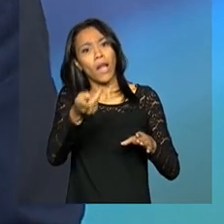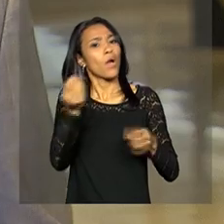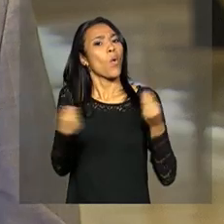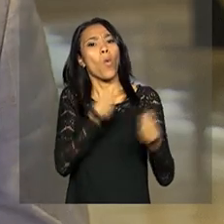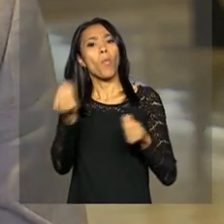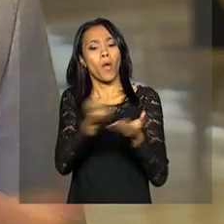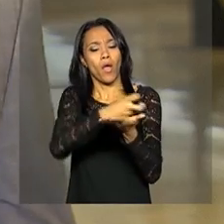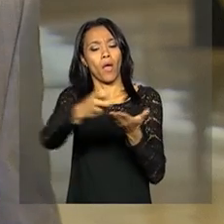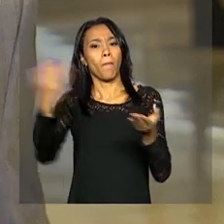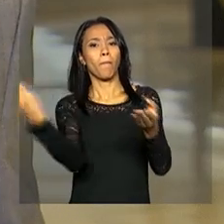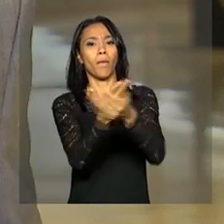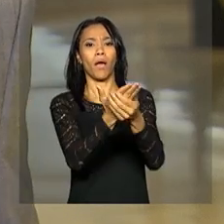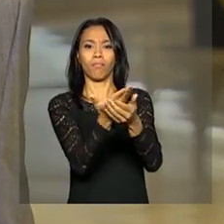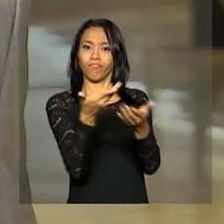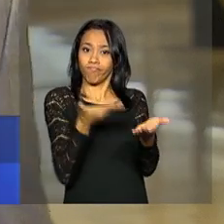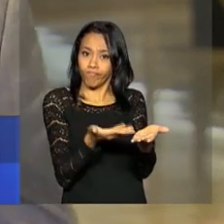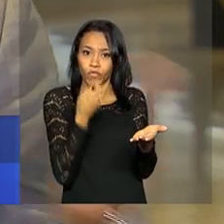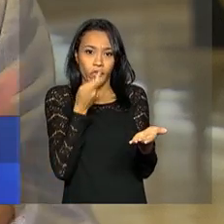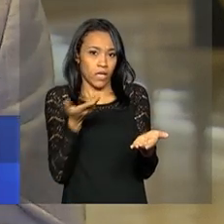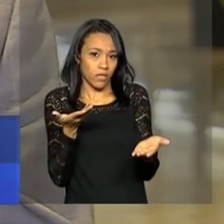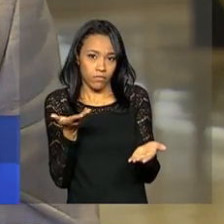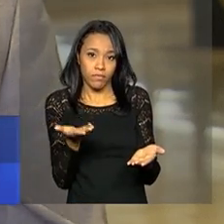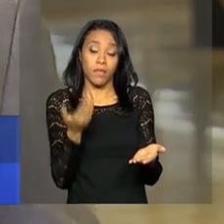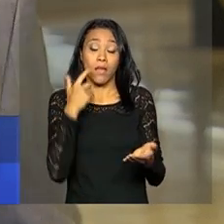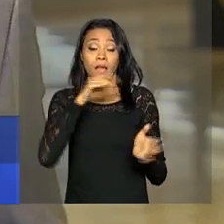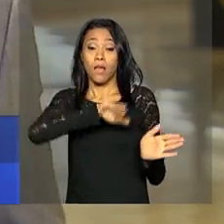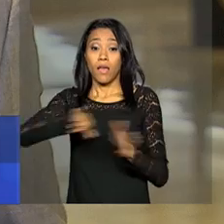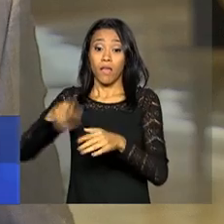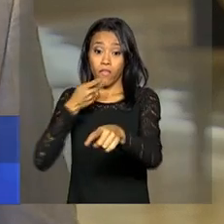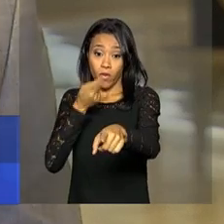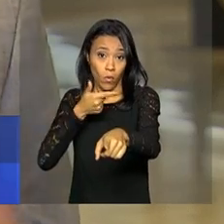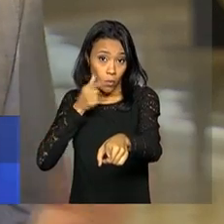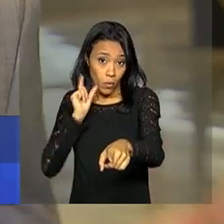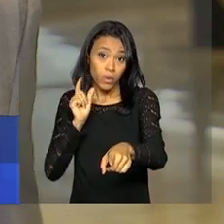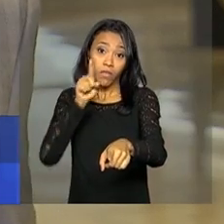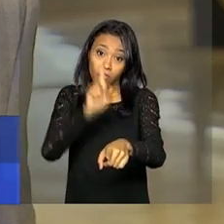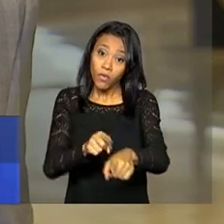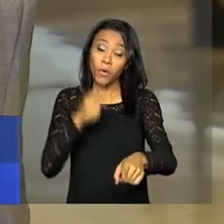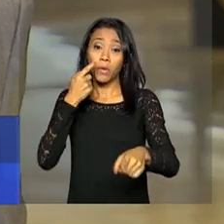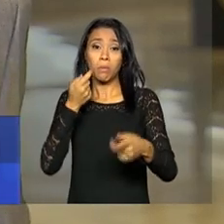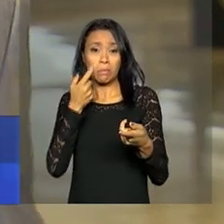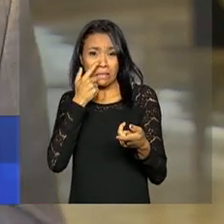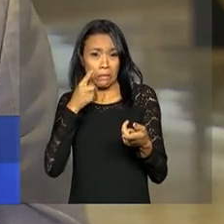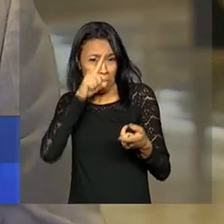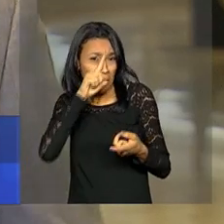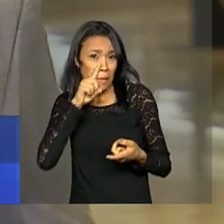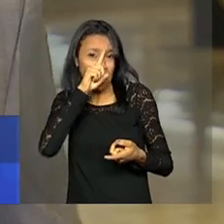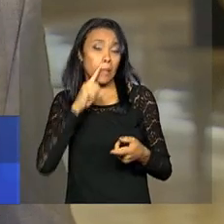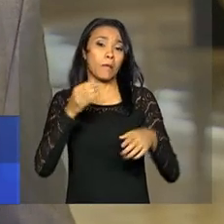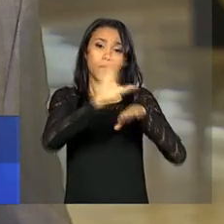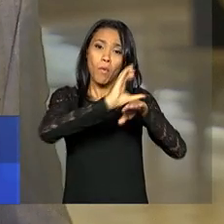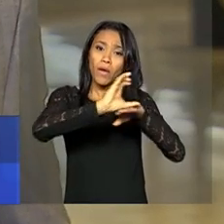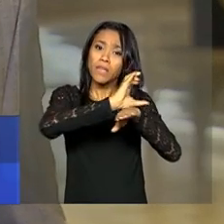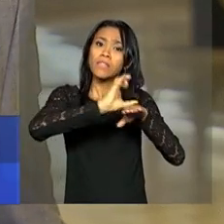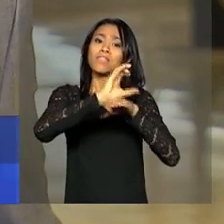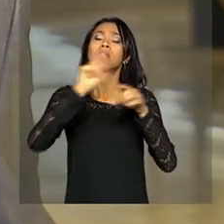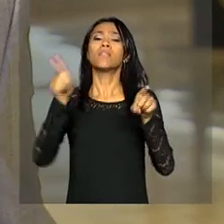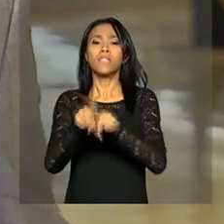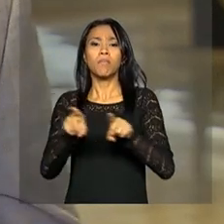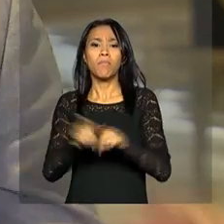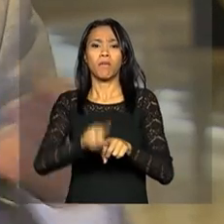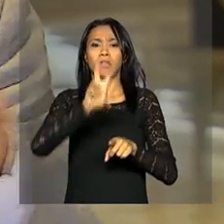impeachment. O ministro afirmou que o que houve na Câmara foi um atentado à democracia, ao voto de 54 milhões de